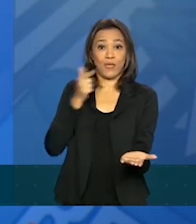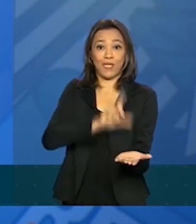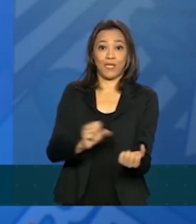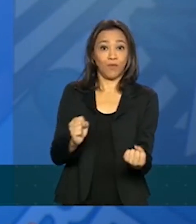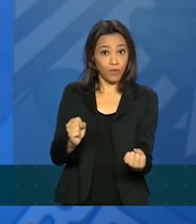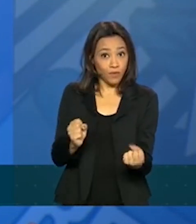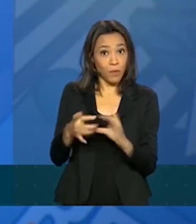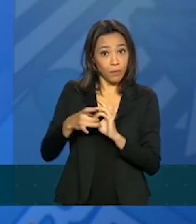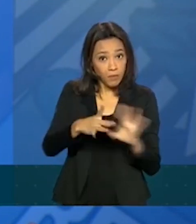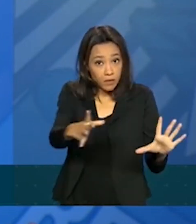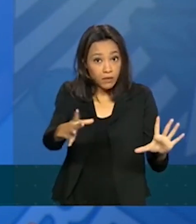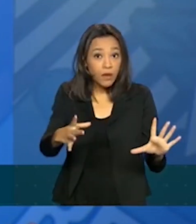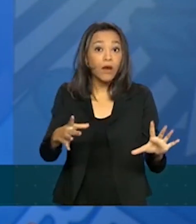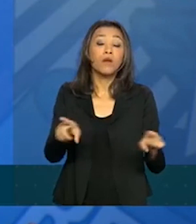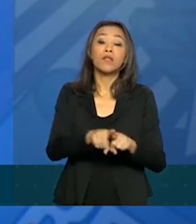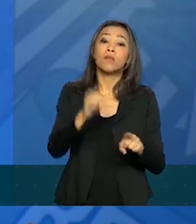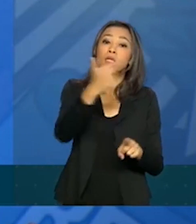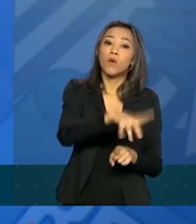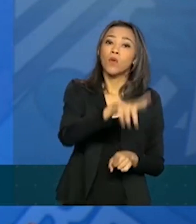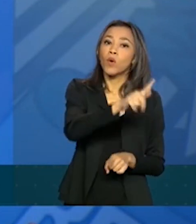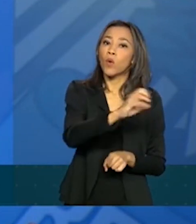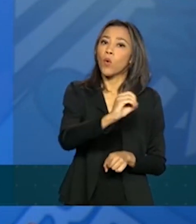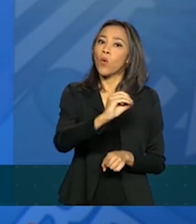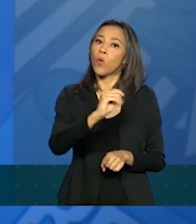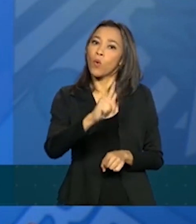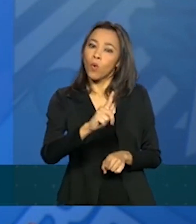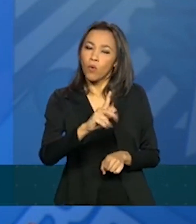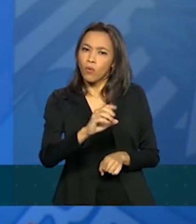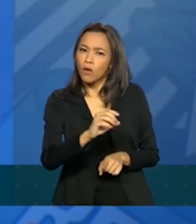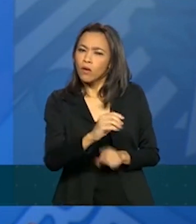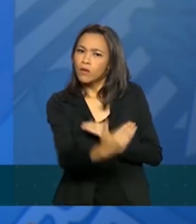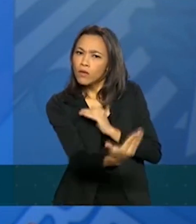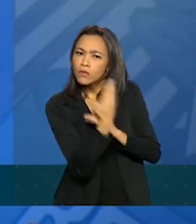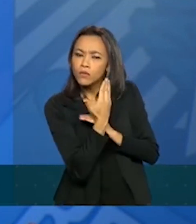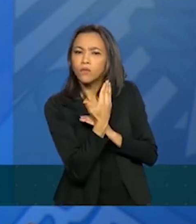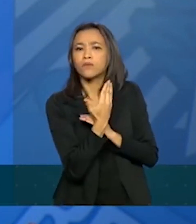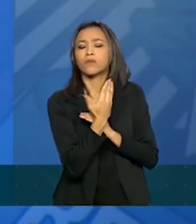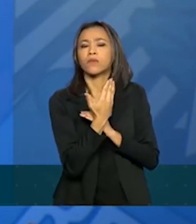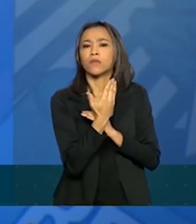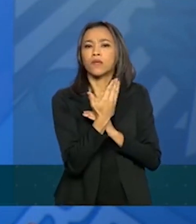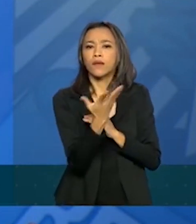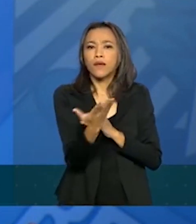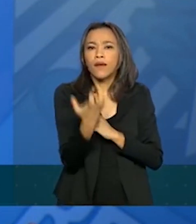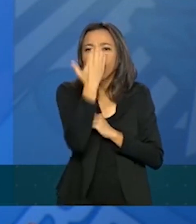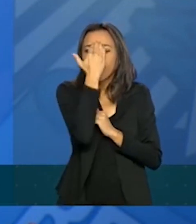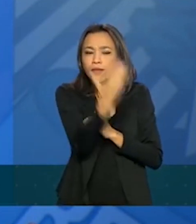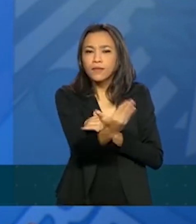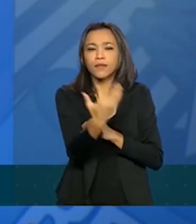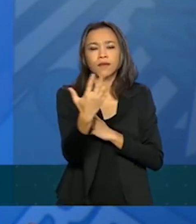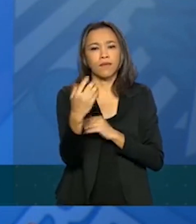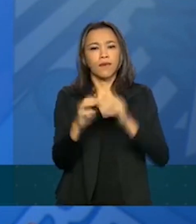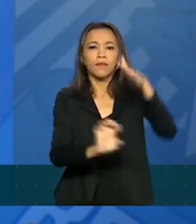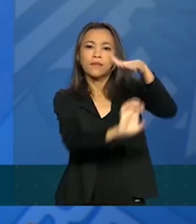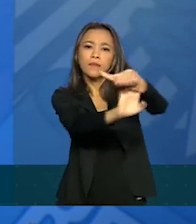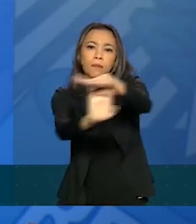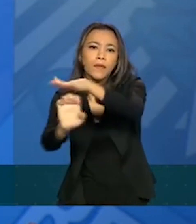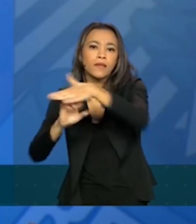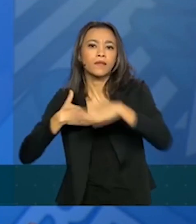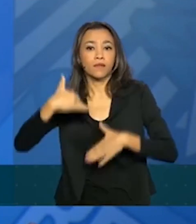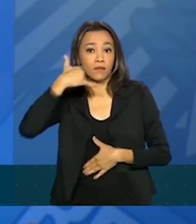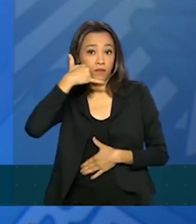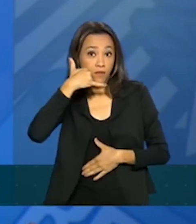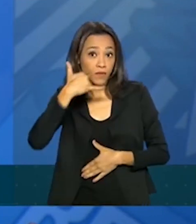Conseguimos a mesma coisa da Google. Temos, e eu quero agradecer as empresas de telefone, que estão